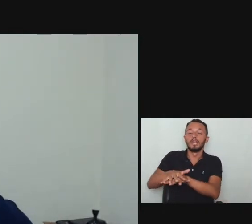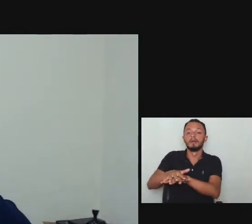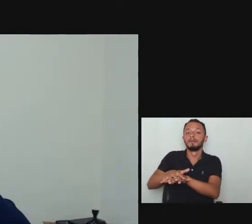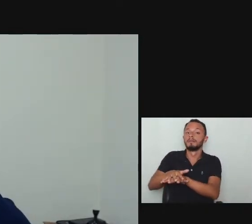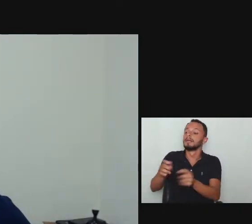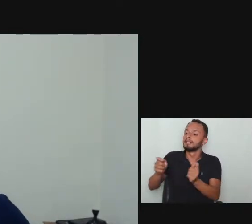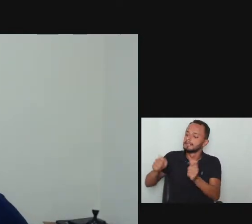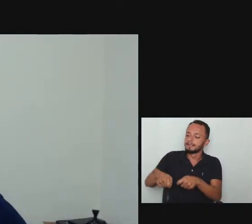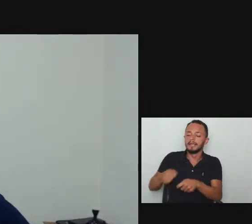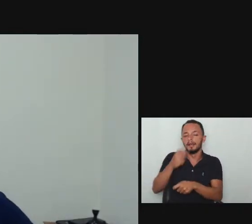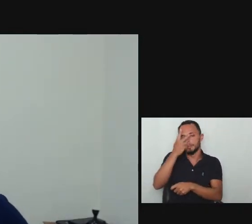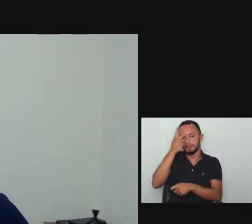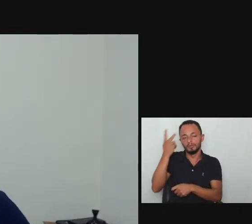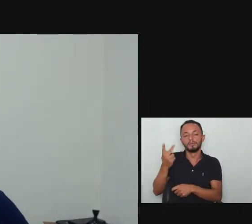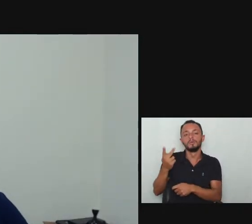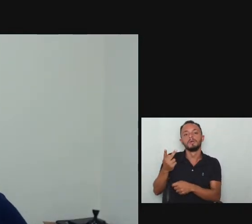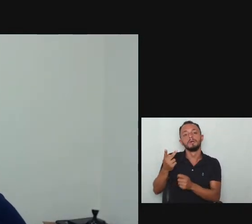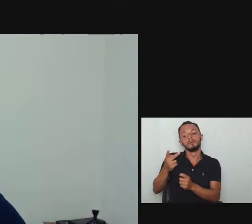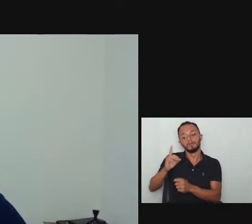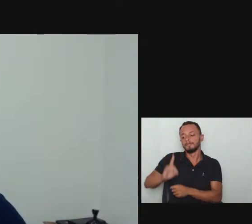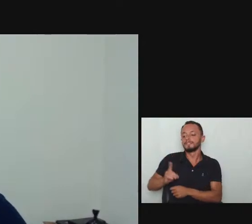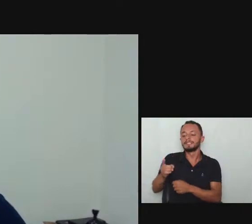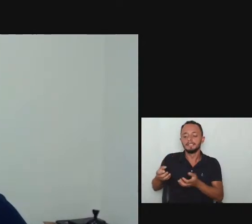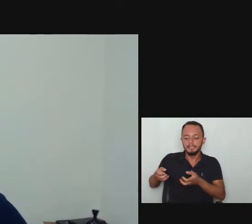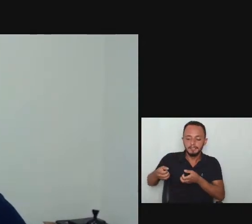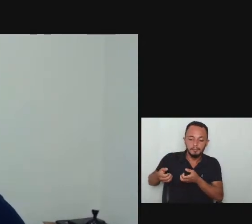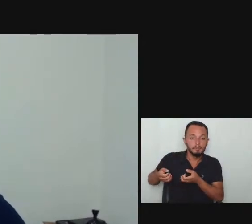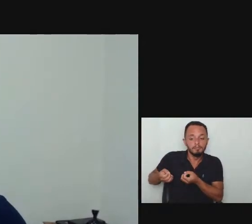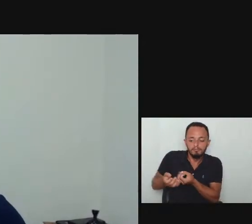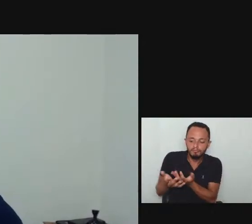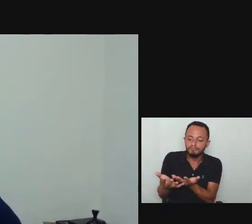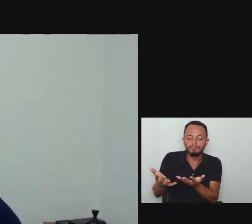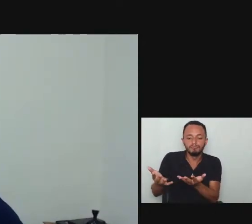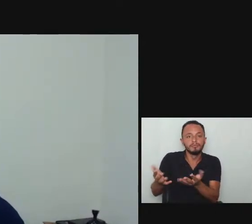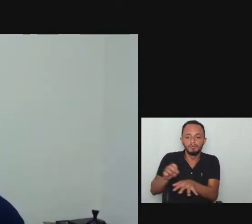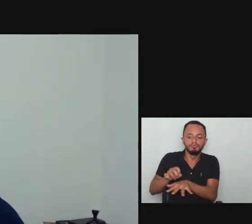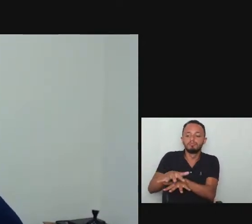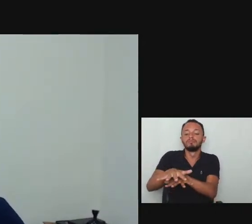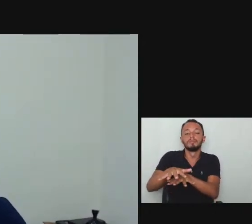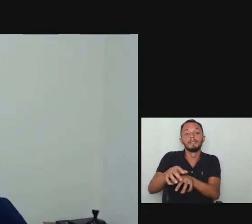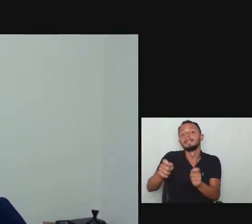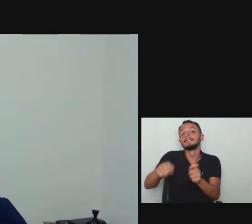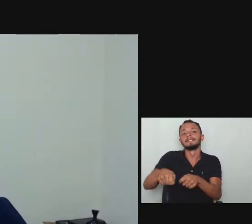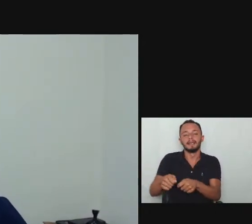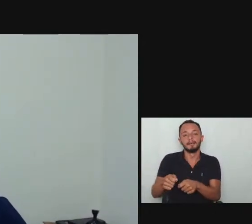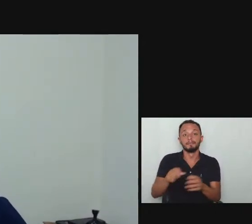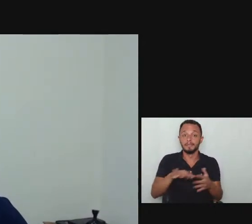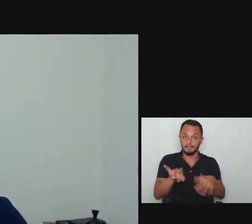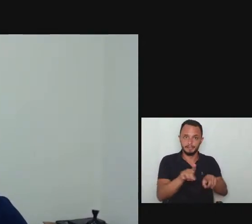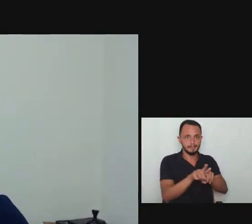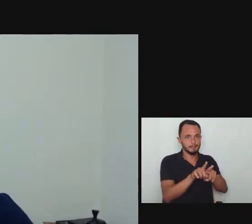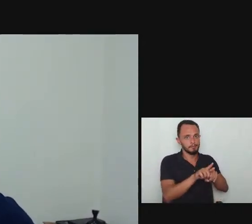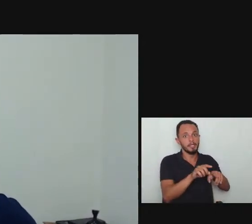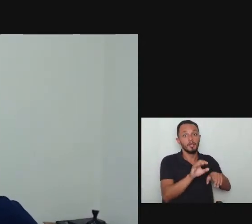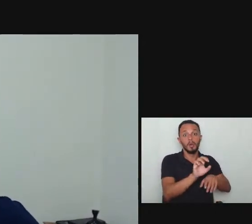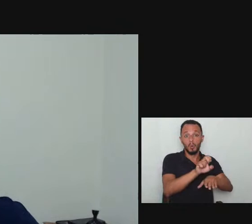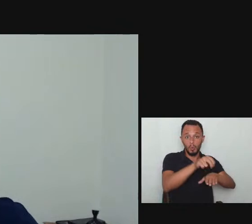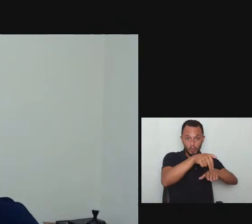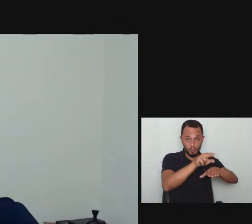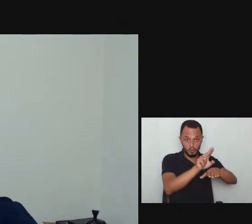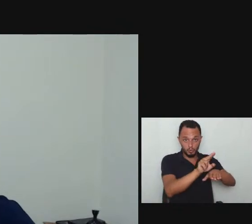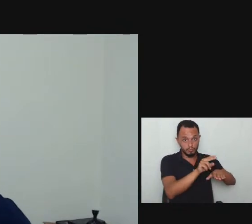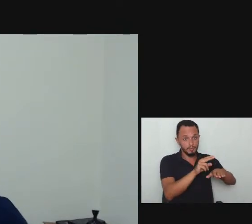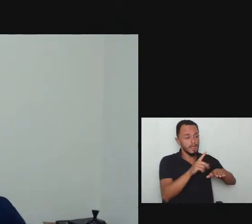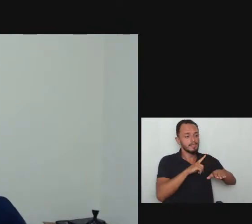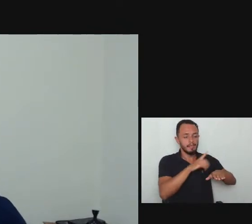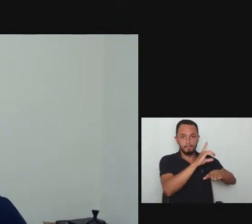deficiência não é verdade e seguindo os comandos que a convenção da ONU traz para as pessoas com deficiência nós temos